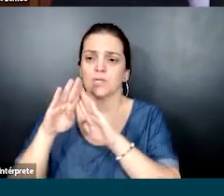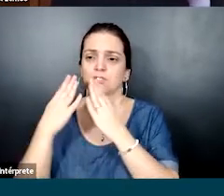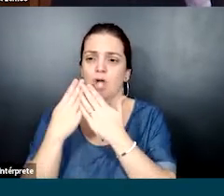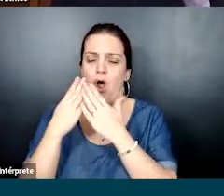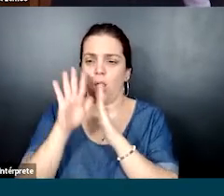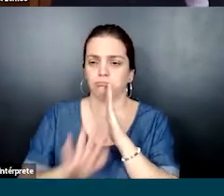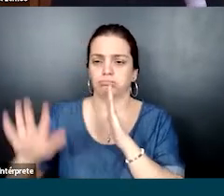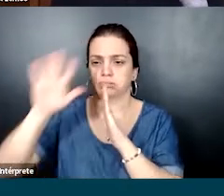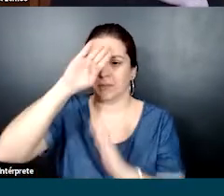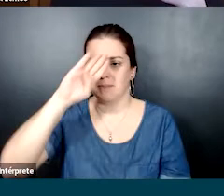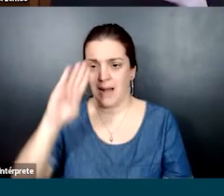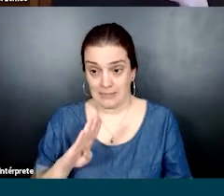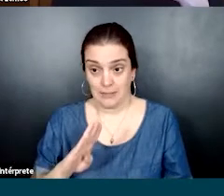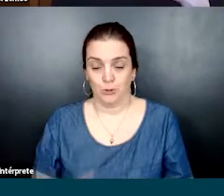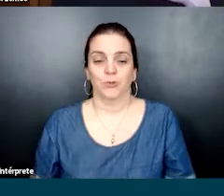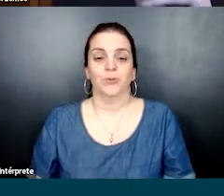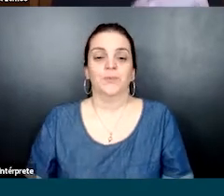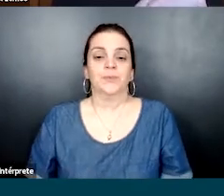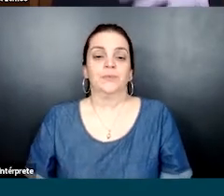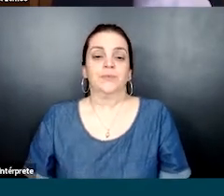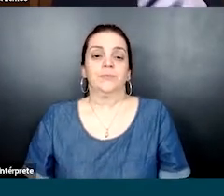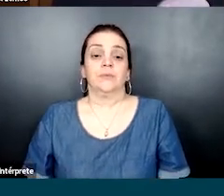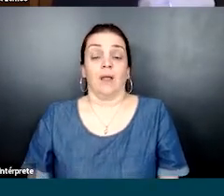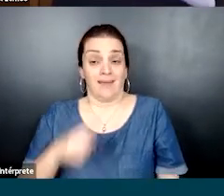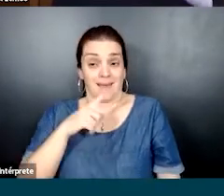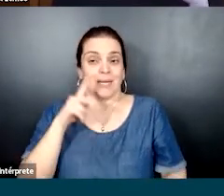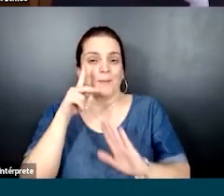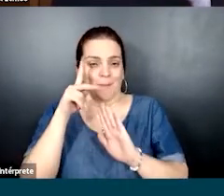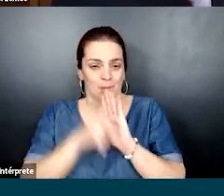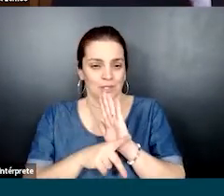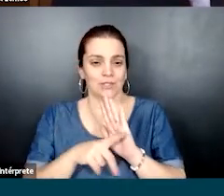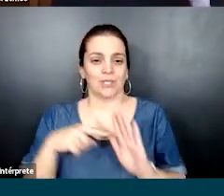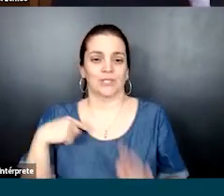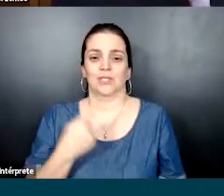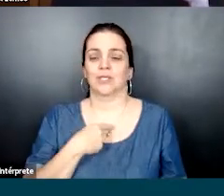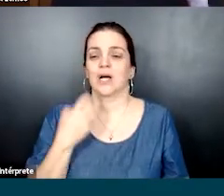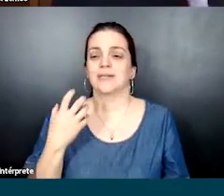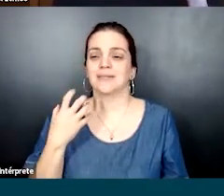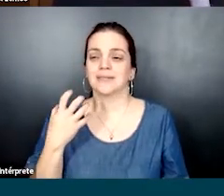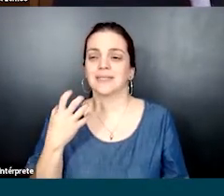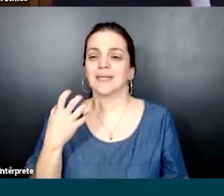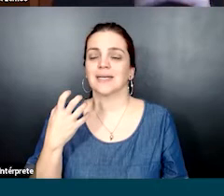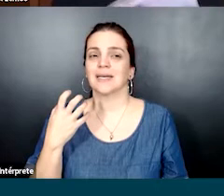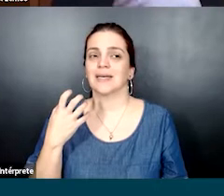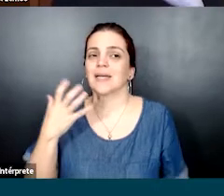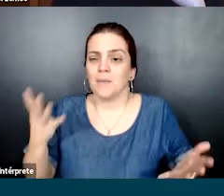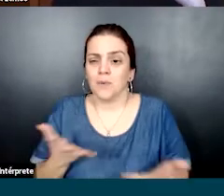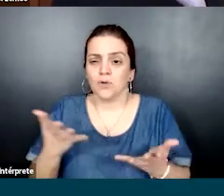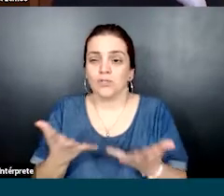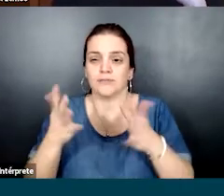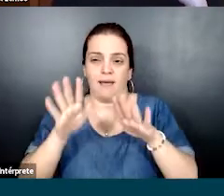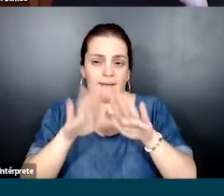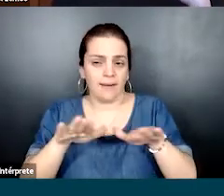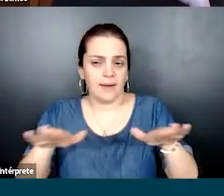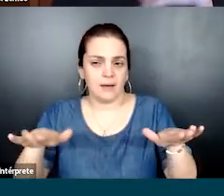mil escolas espalhadas pelo Brasil. Nesse projeto específico, o nosso desafio era criar uma solução